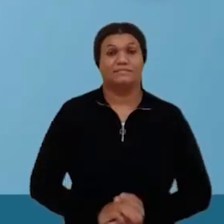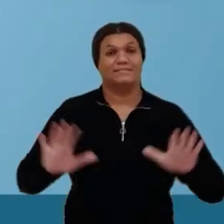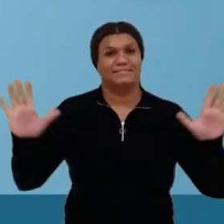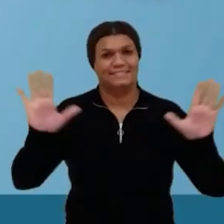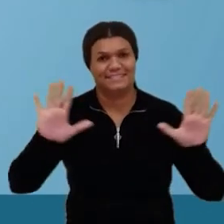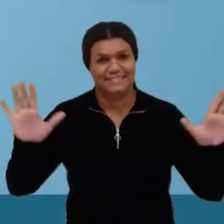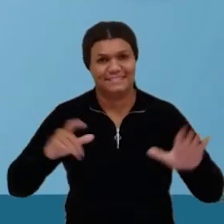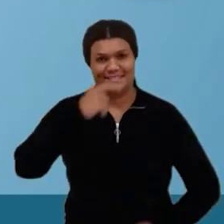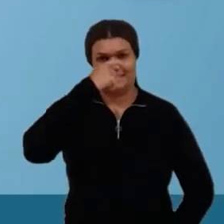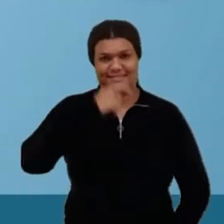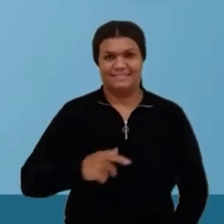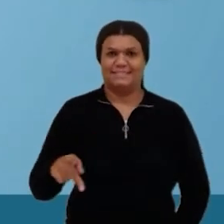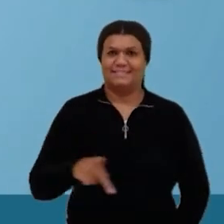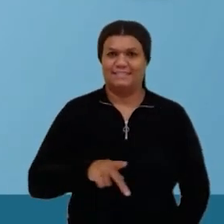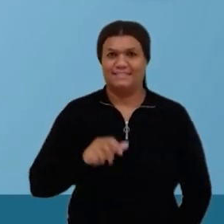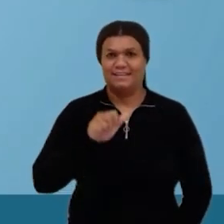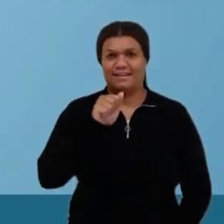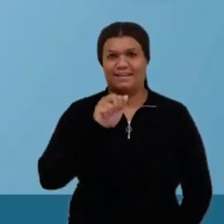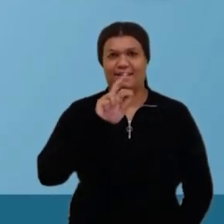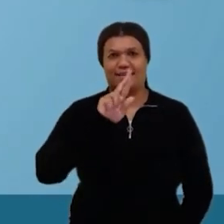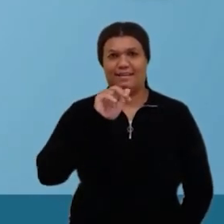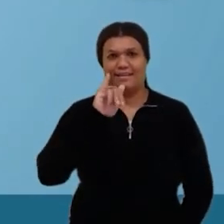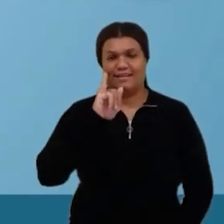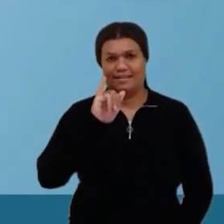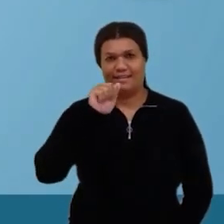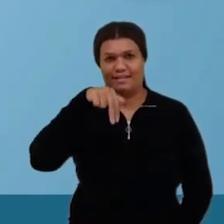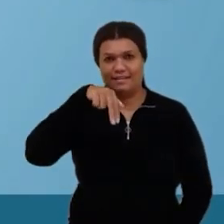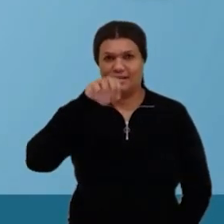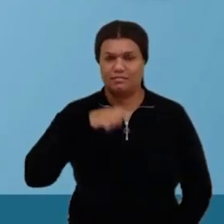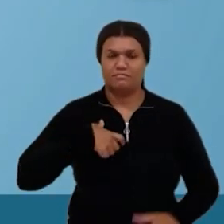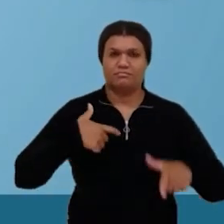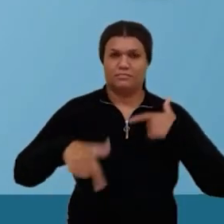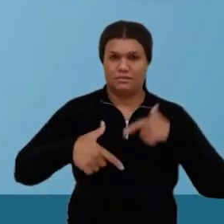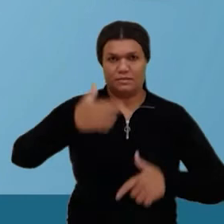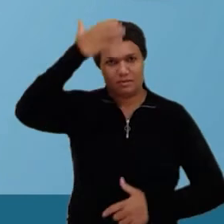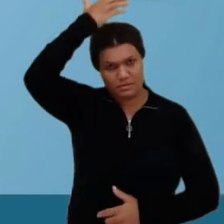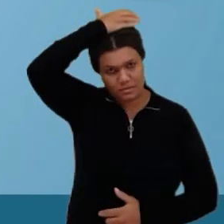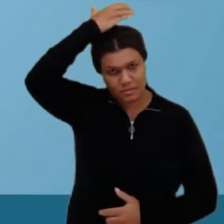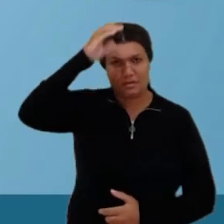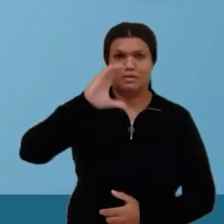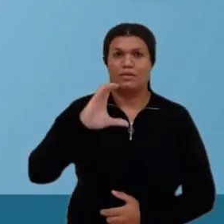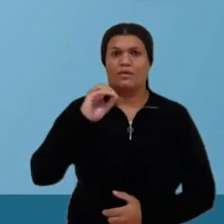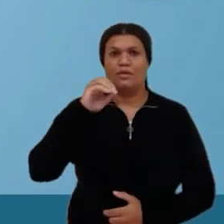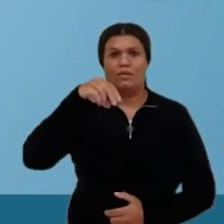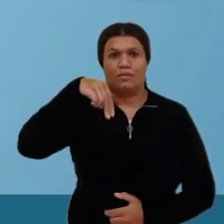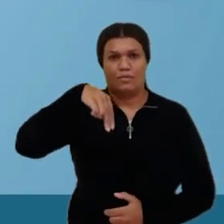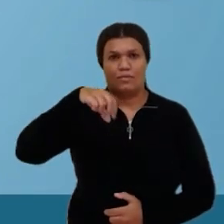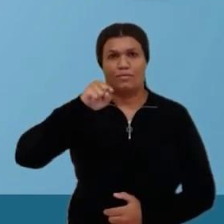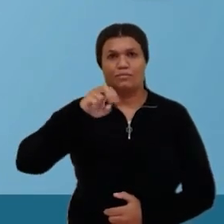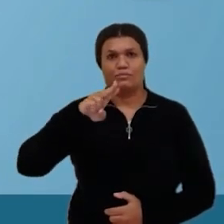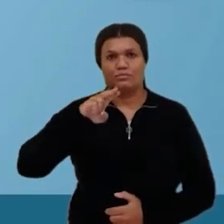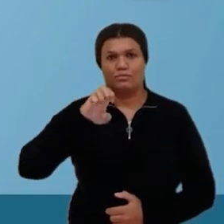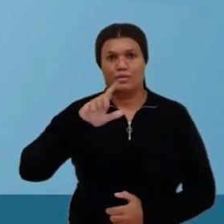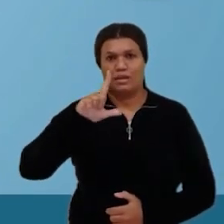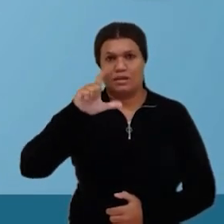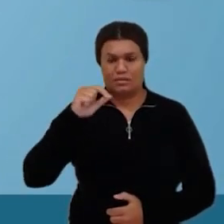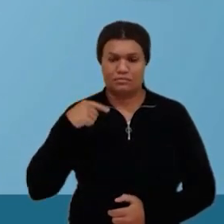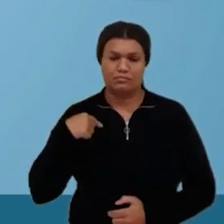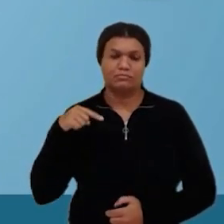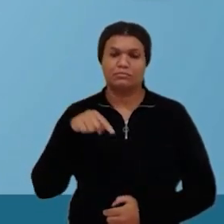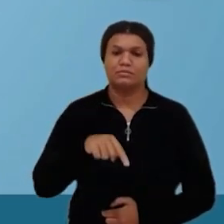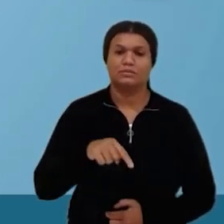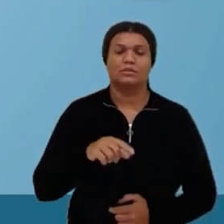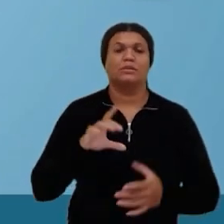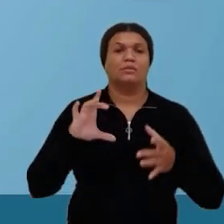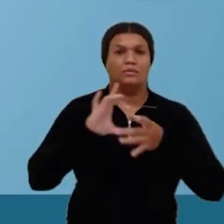Olá, eu sou a professora Ariane. Trabalho no CEMEI Consuelo Nasser. Estarei aqui no Conexão